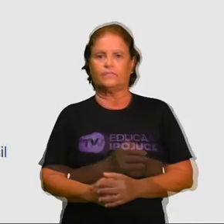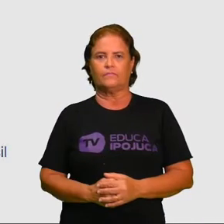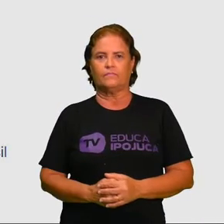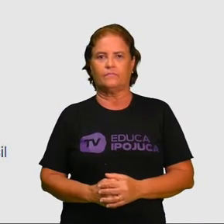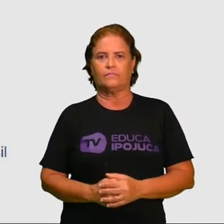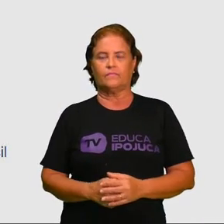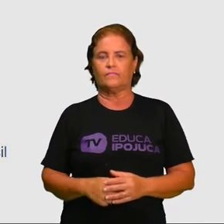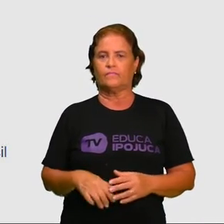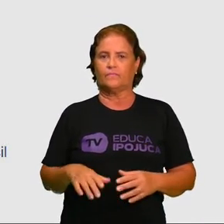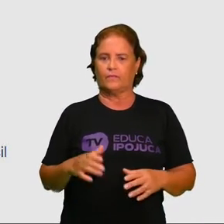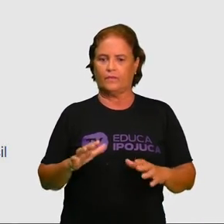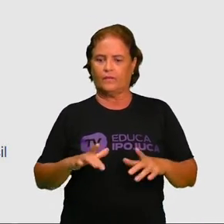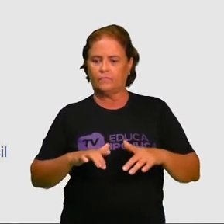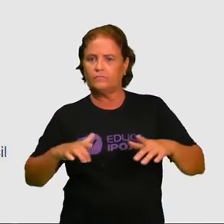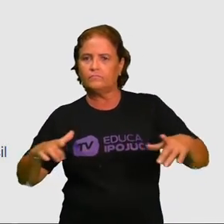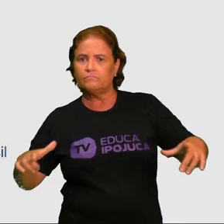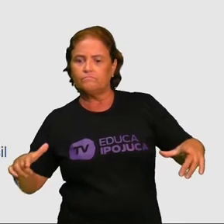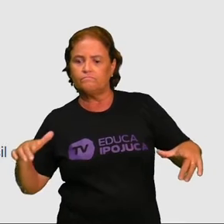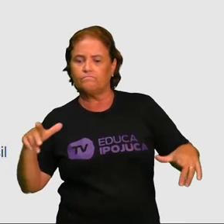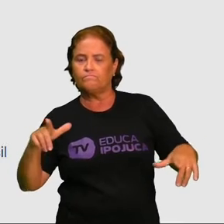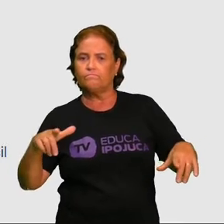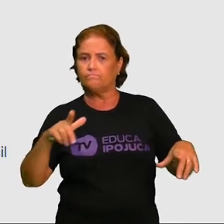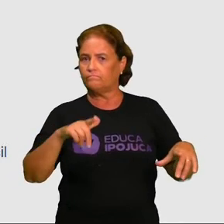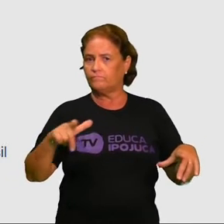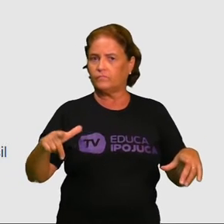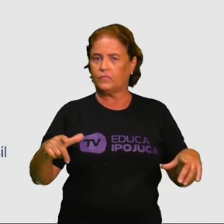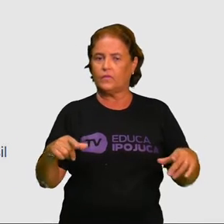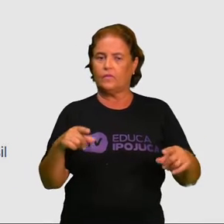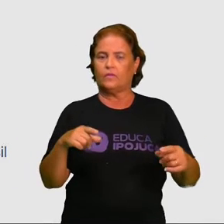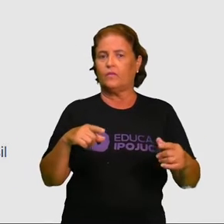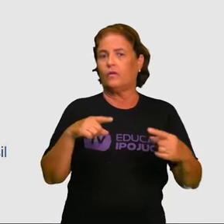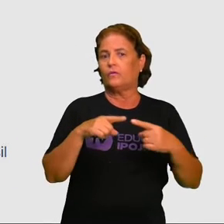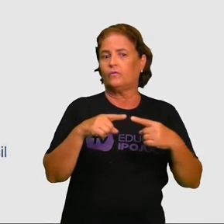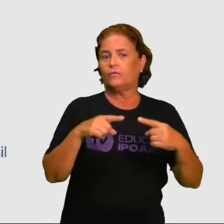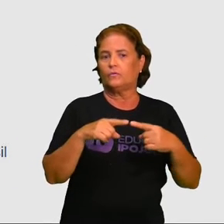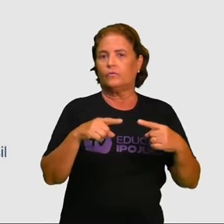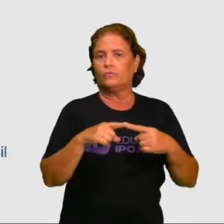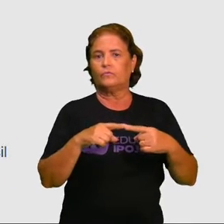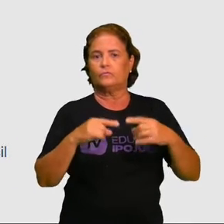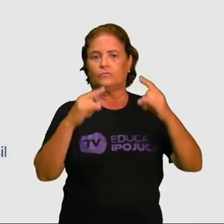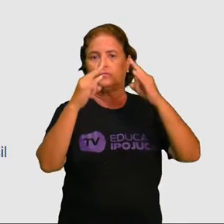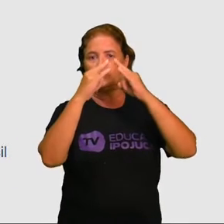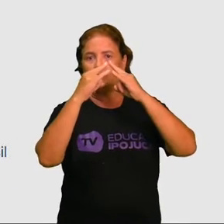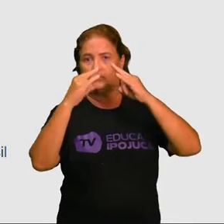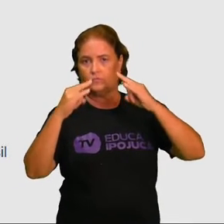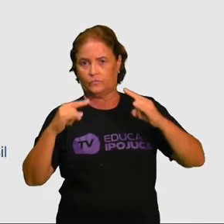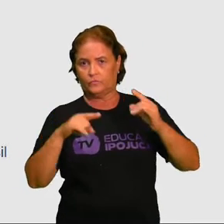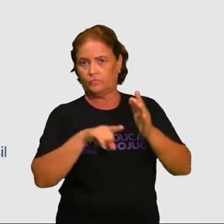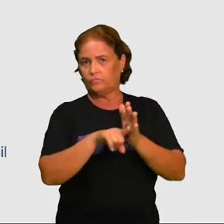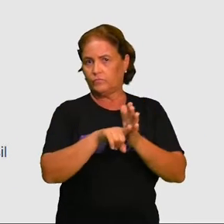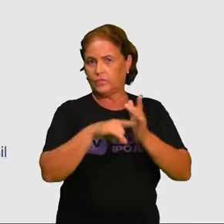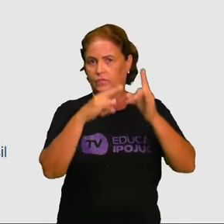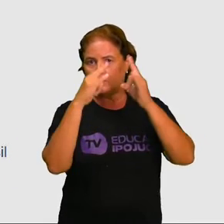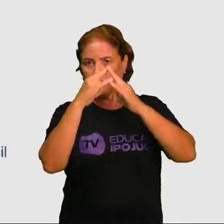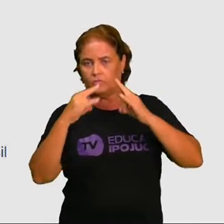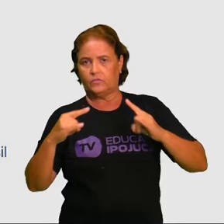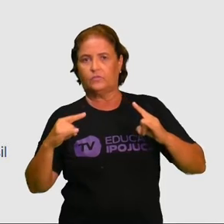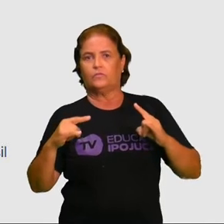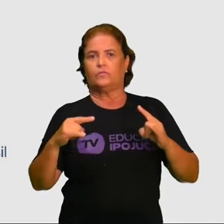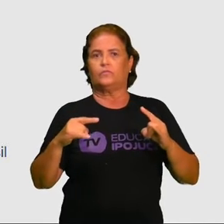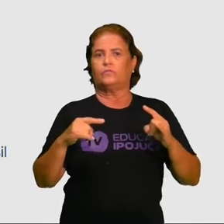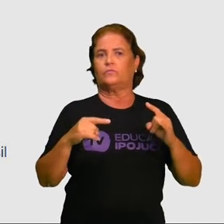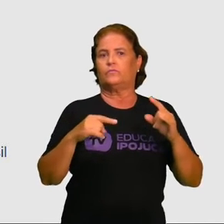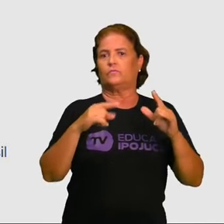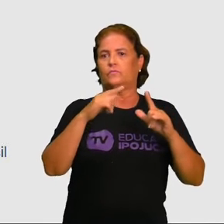E essa nossa extensão territorial, de acordo com o último censo do Instituto Brasileiro de Geografia e Estatística, o IBGE,